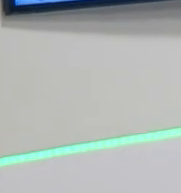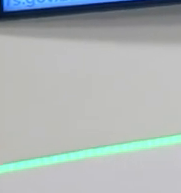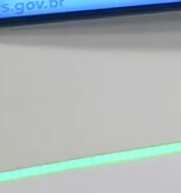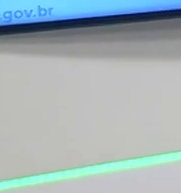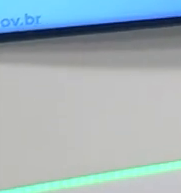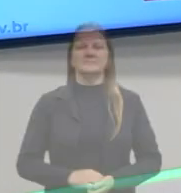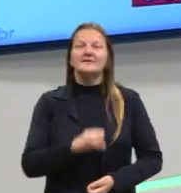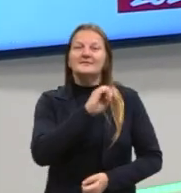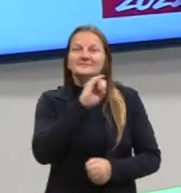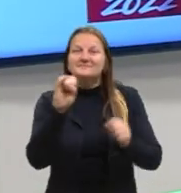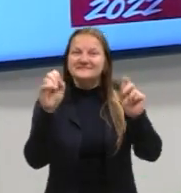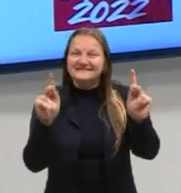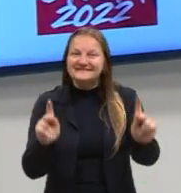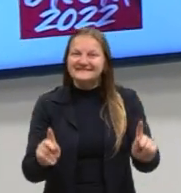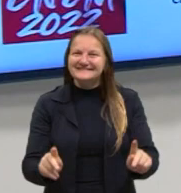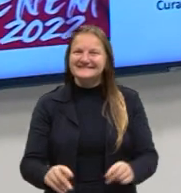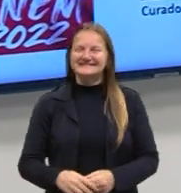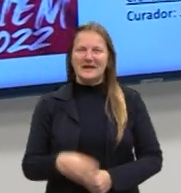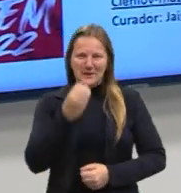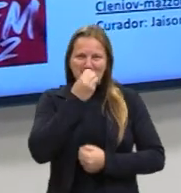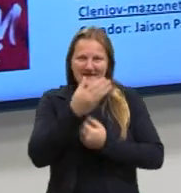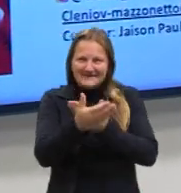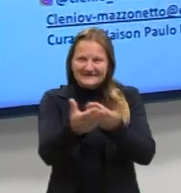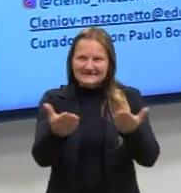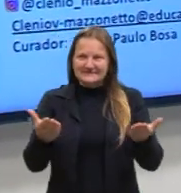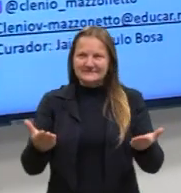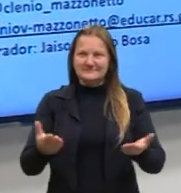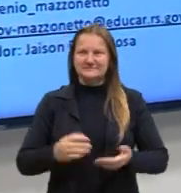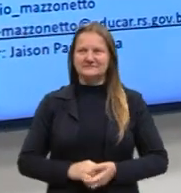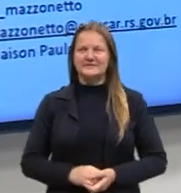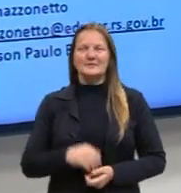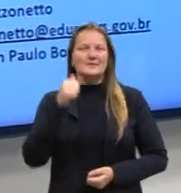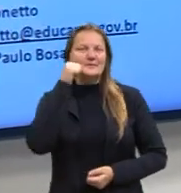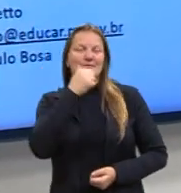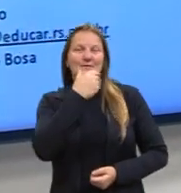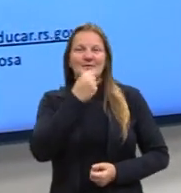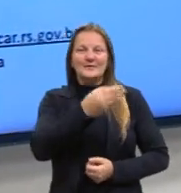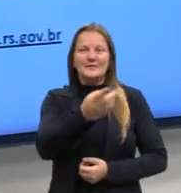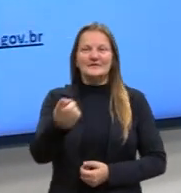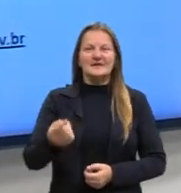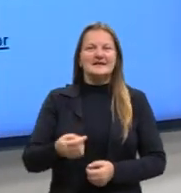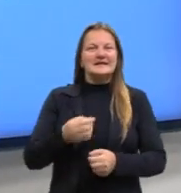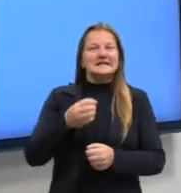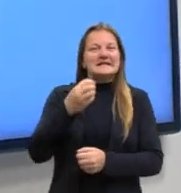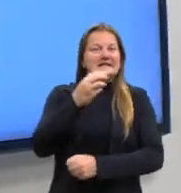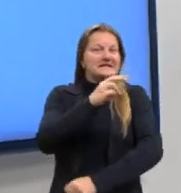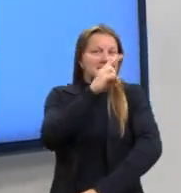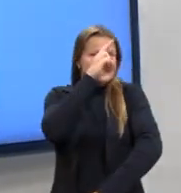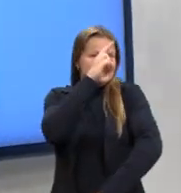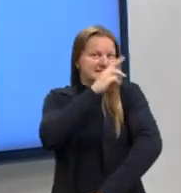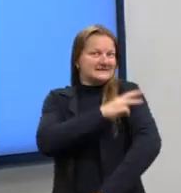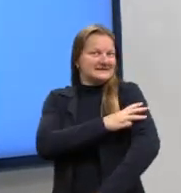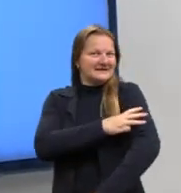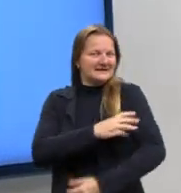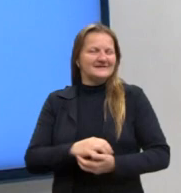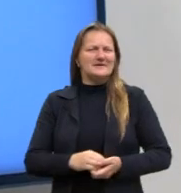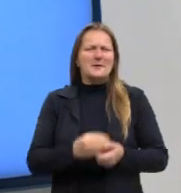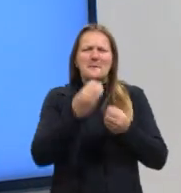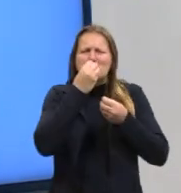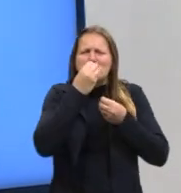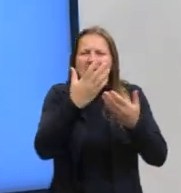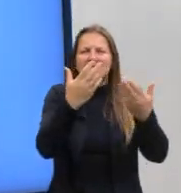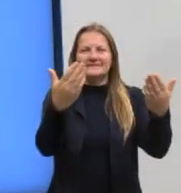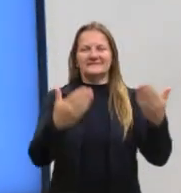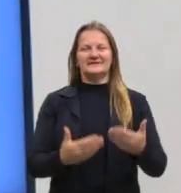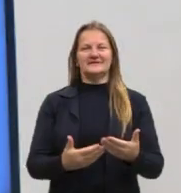E aí, galerinha do Enem, tudo bem? Como estão? Sejam bem-vindos, bem-vindas. Você do terceirão, você que vai fazer Enem. Seja bem-vindo a mais uma